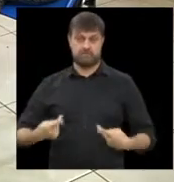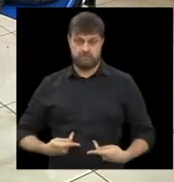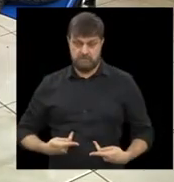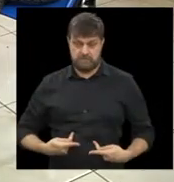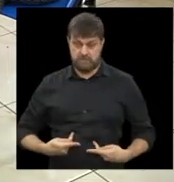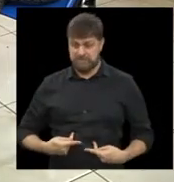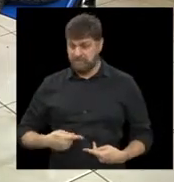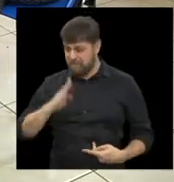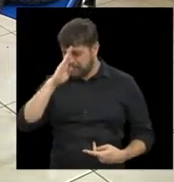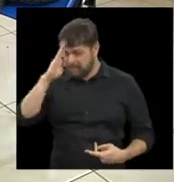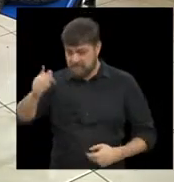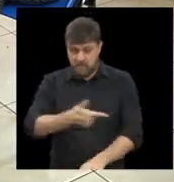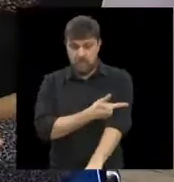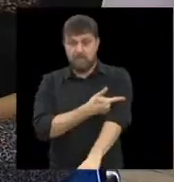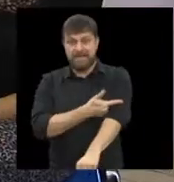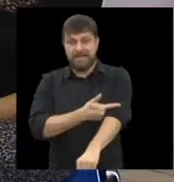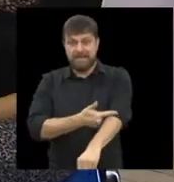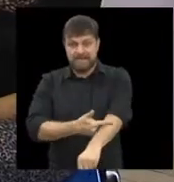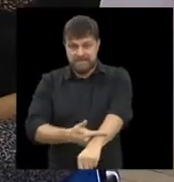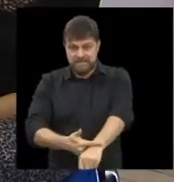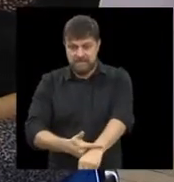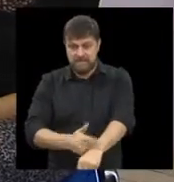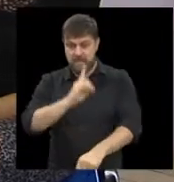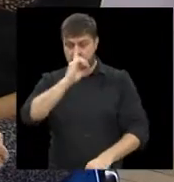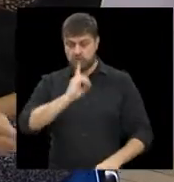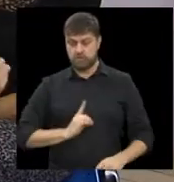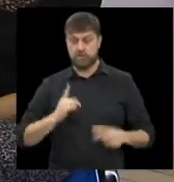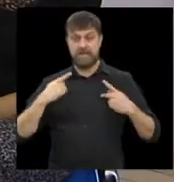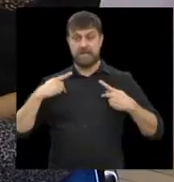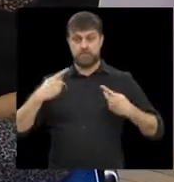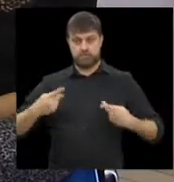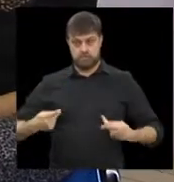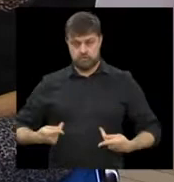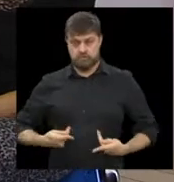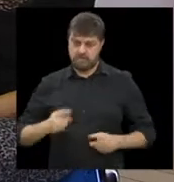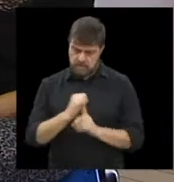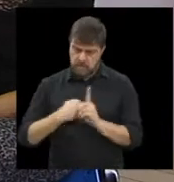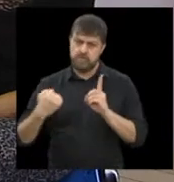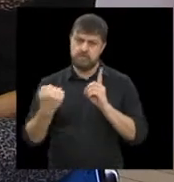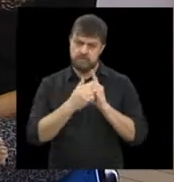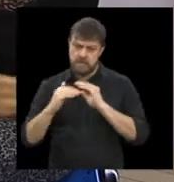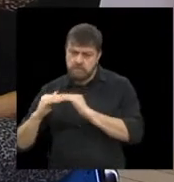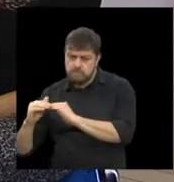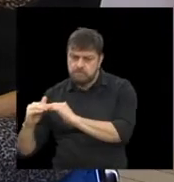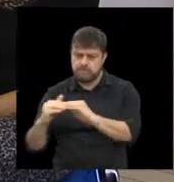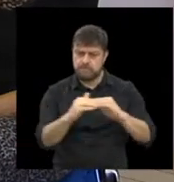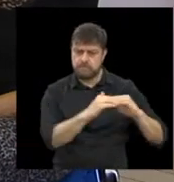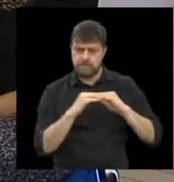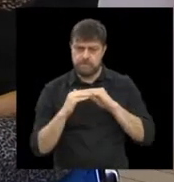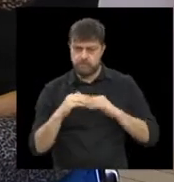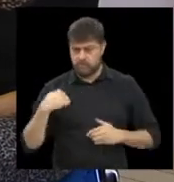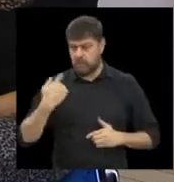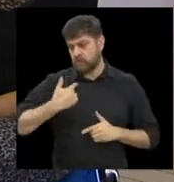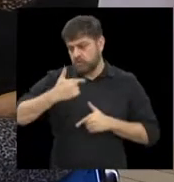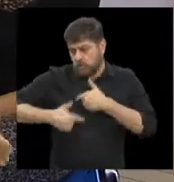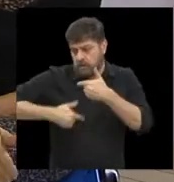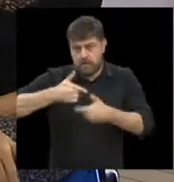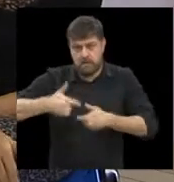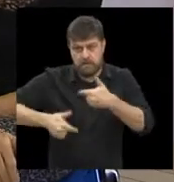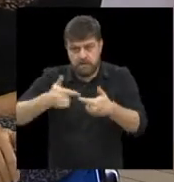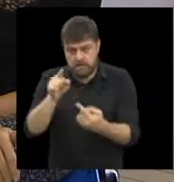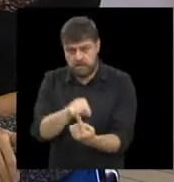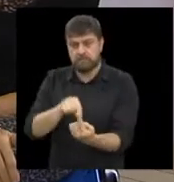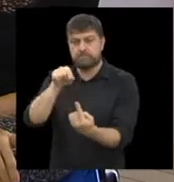respeito dos direitos humanos, a aplicação dos direitos humanos à nossa sociedade, né, e é o que a gente trabalha em função